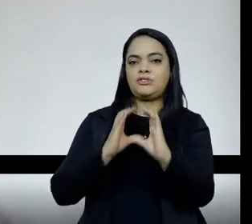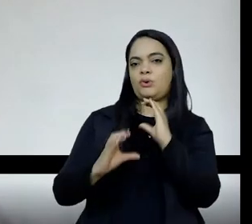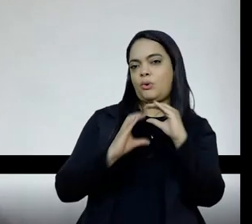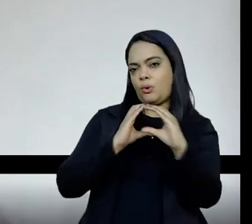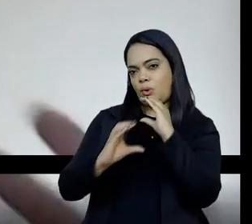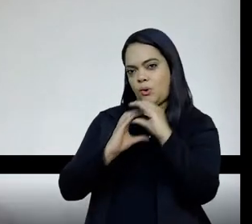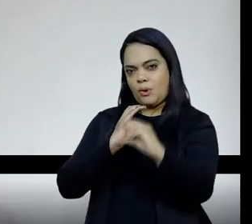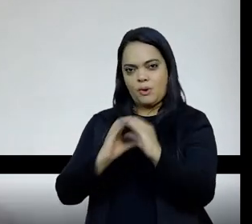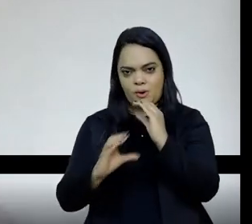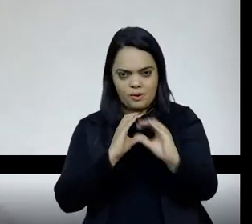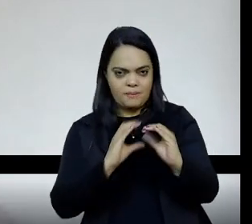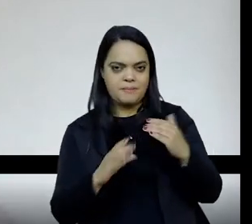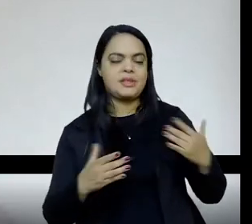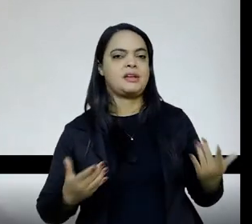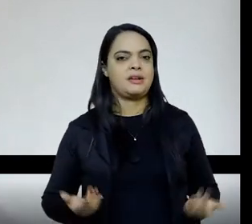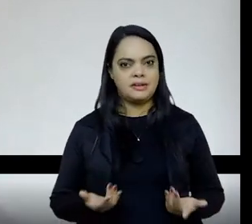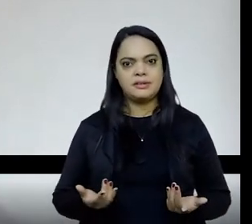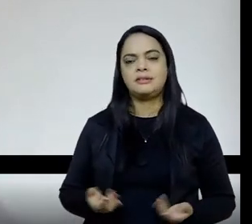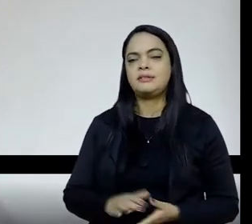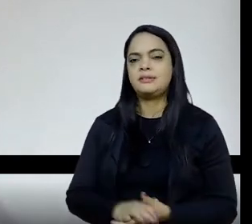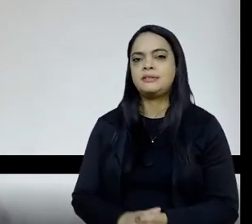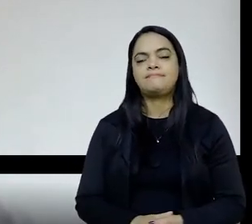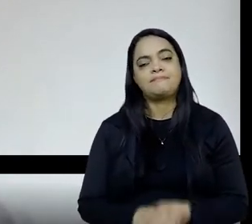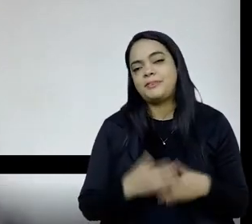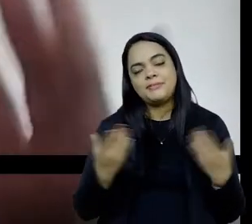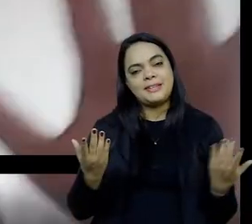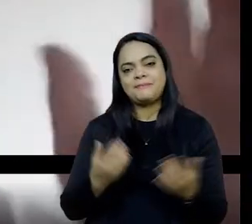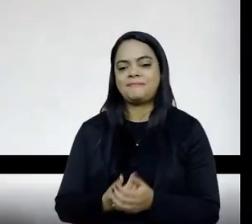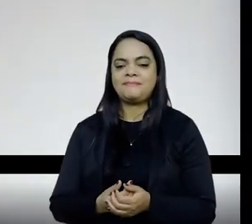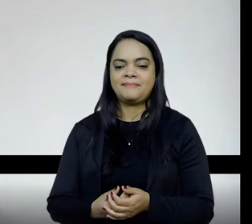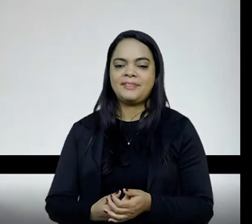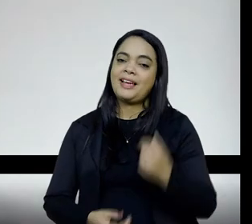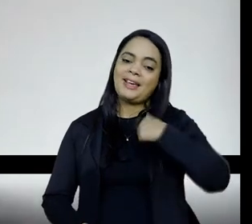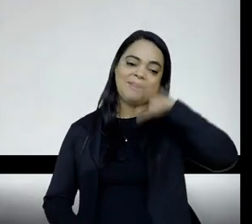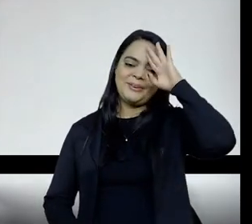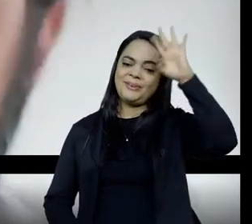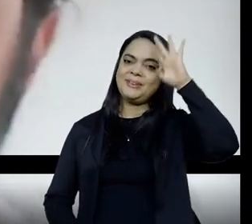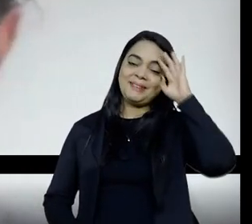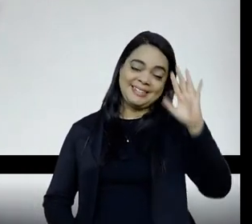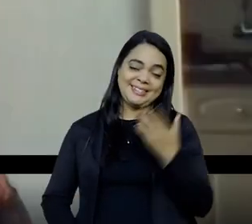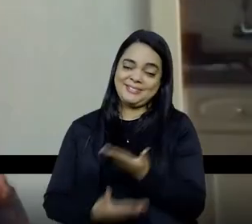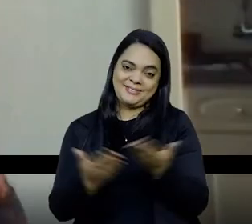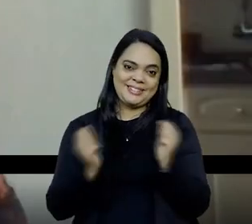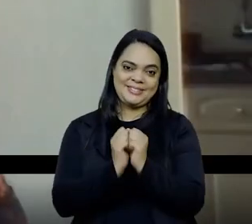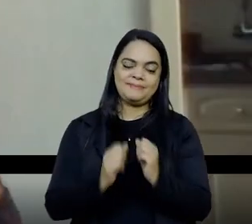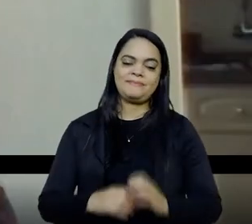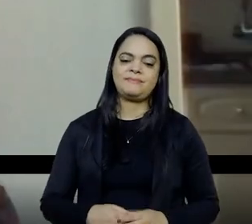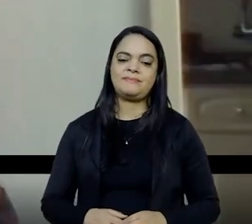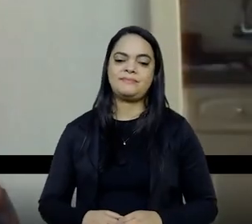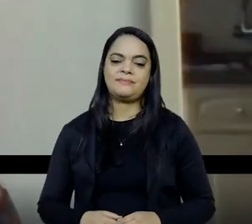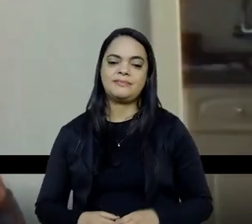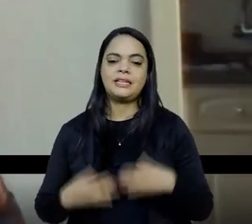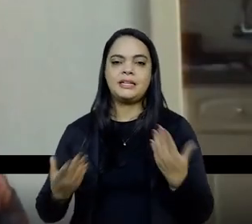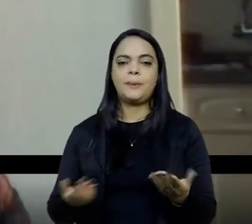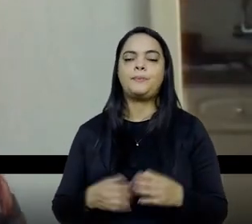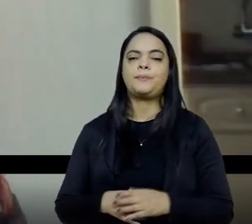de estabelecer a ação coletiva, né, então, enfim, eu vejo, eu estou pensando alto com vocês. A ideia da transversalidade, acho que